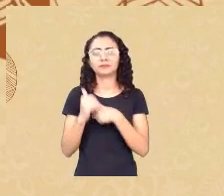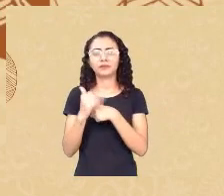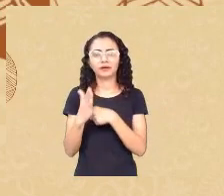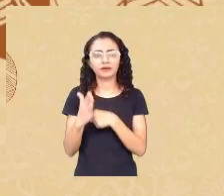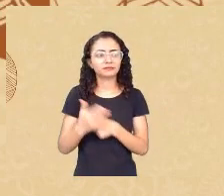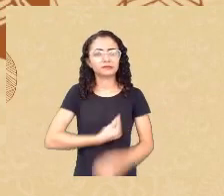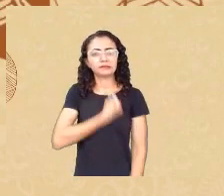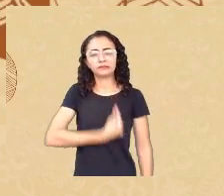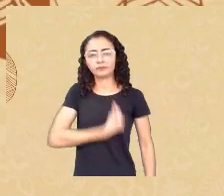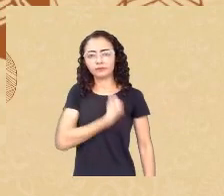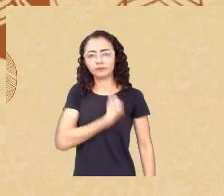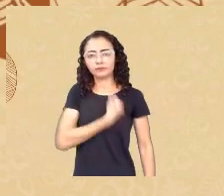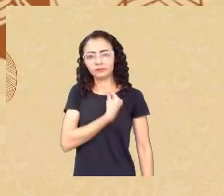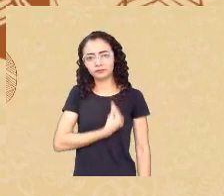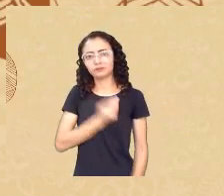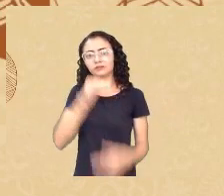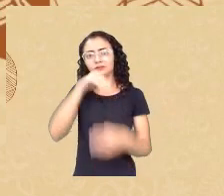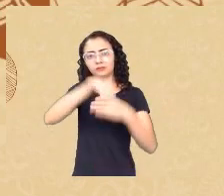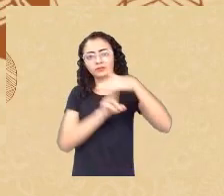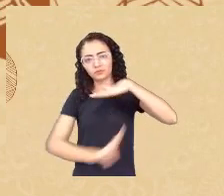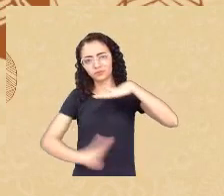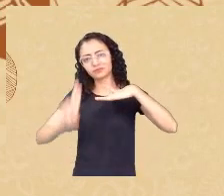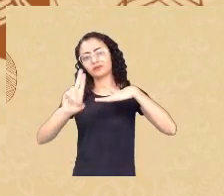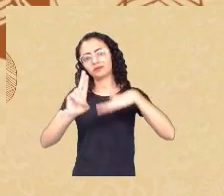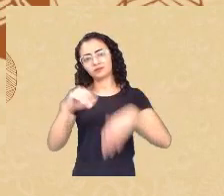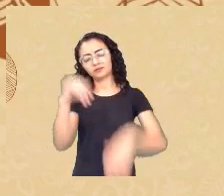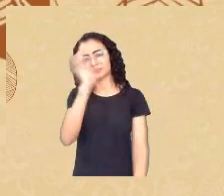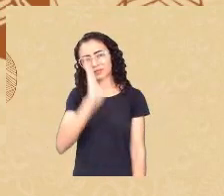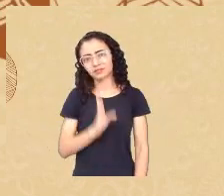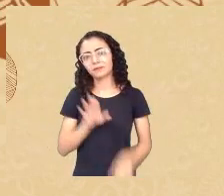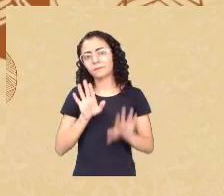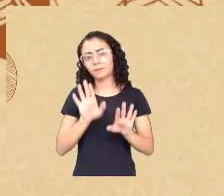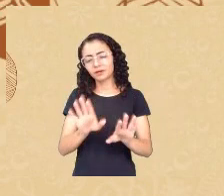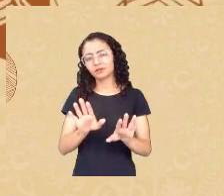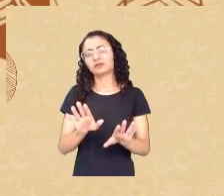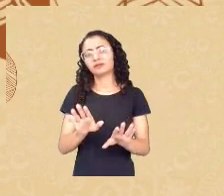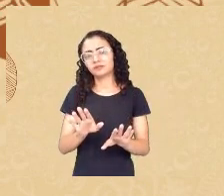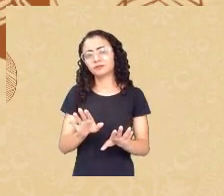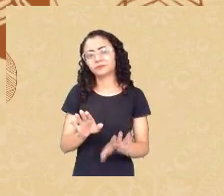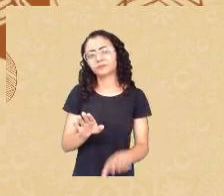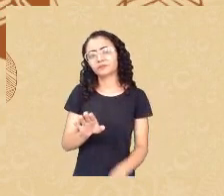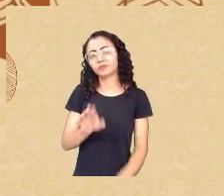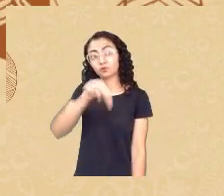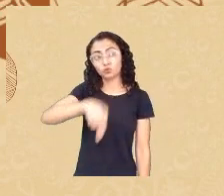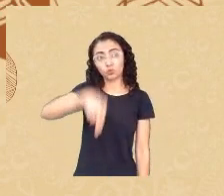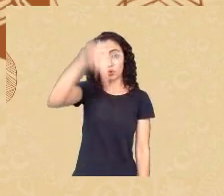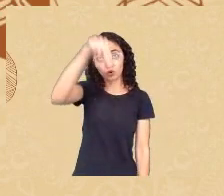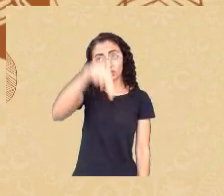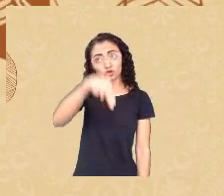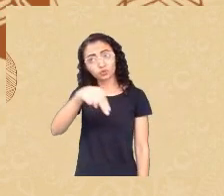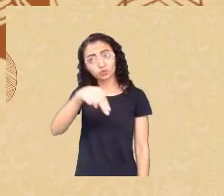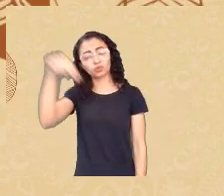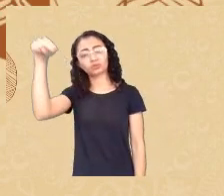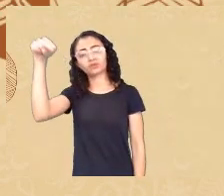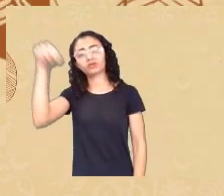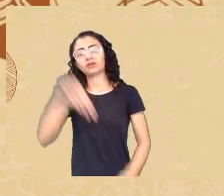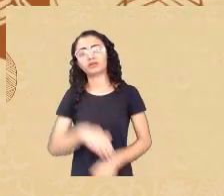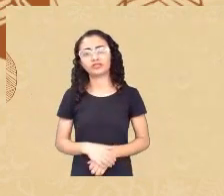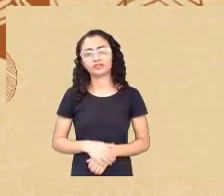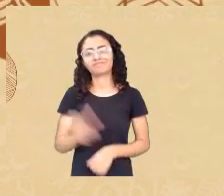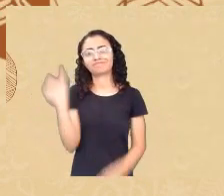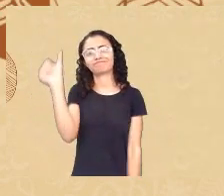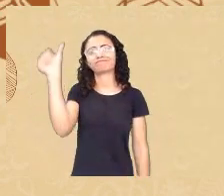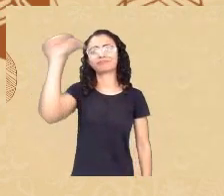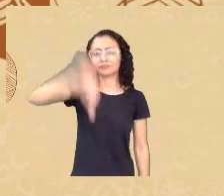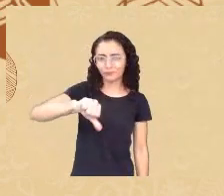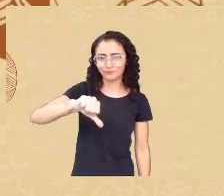Brasil mas é fato que na região Norte e Nordeste tem um sucateamento maior e eu entendo isso como